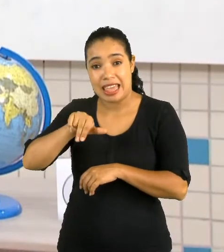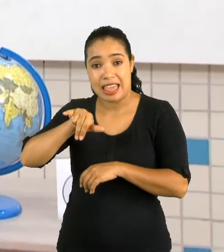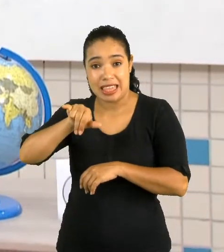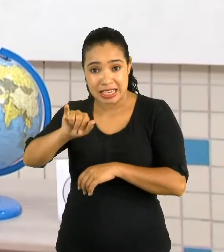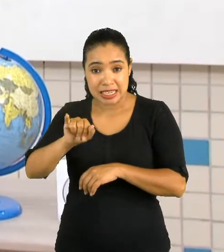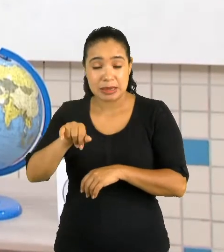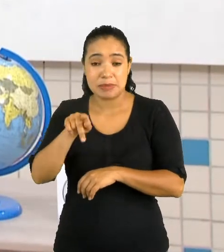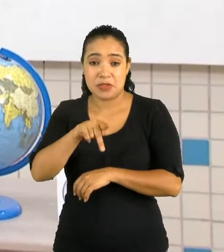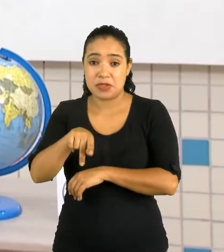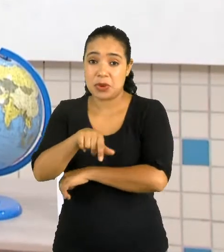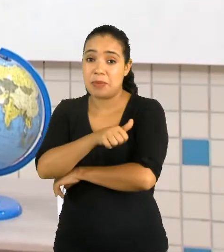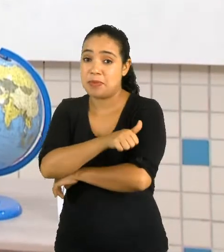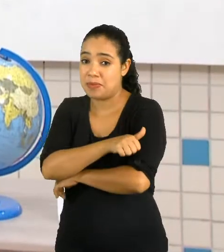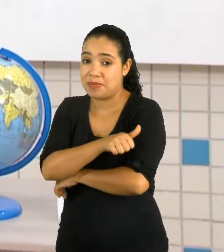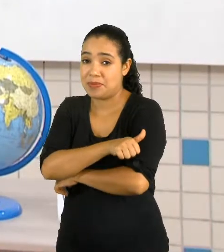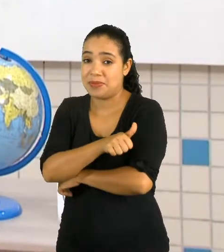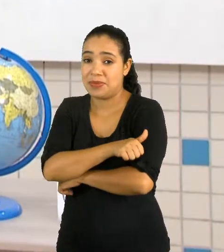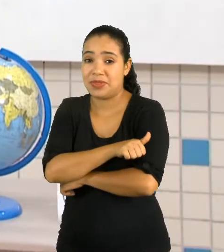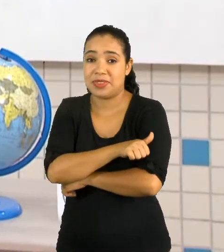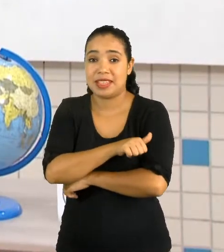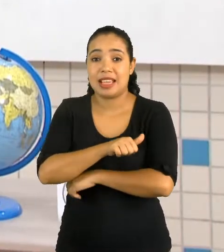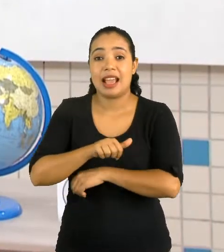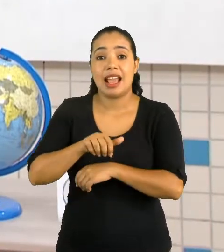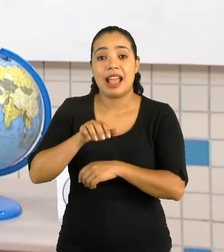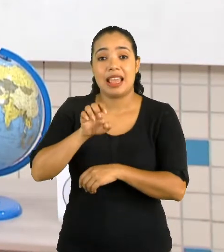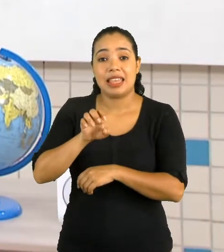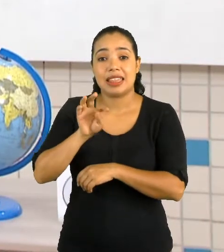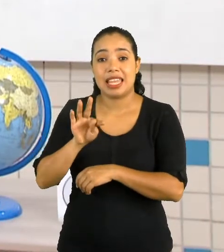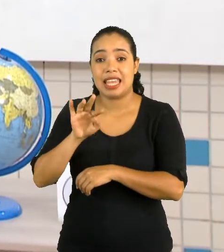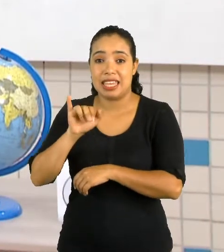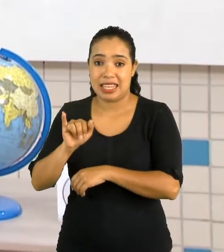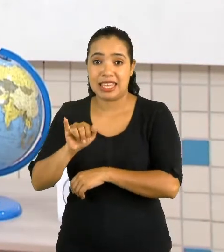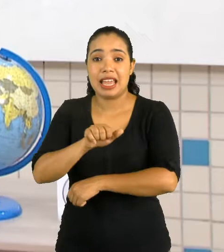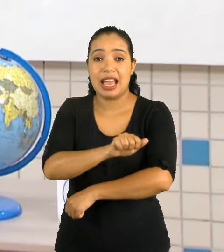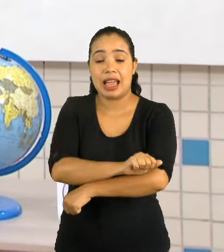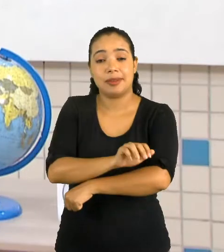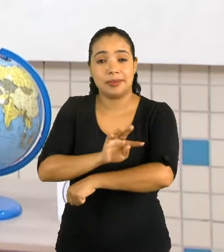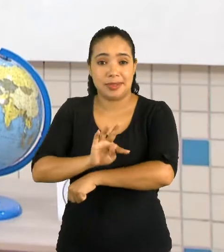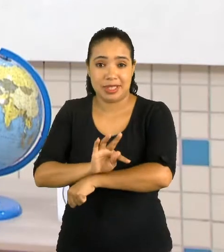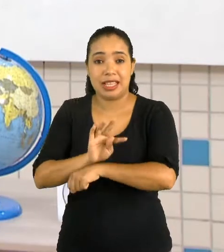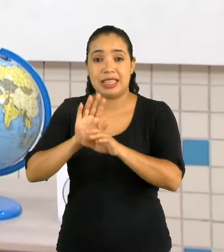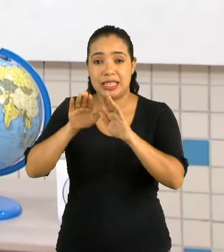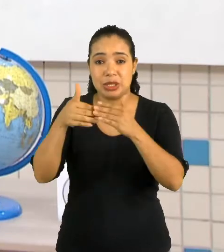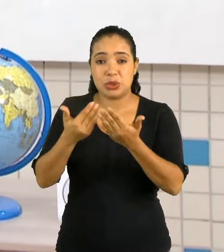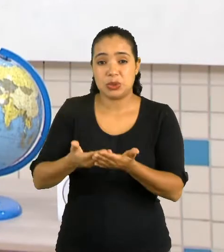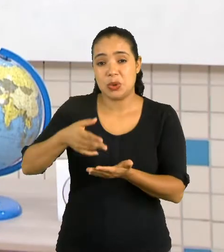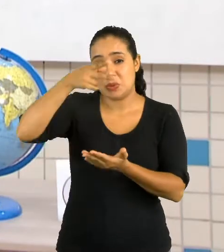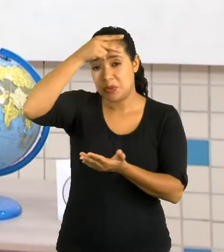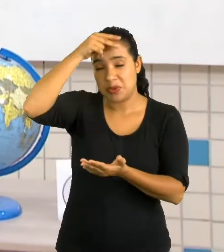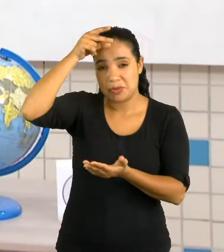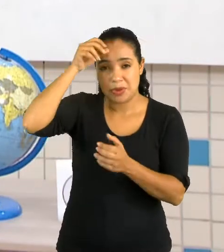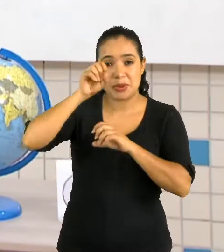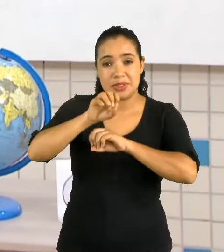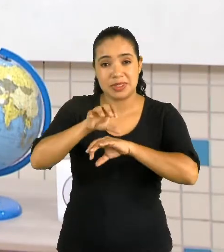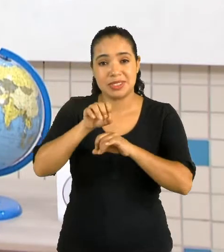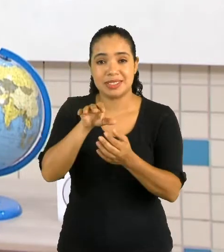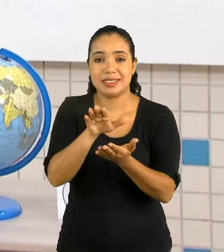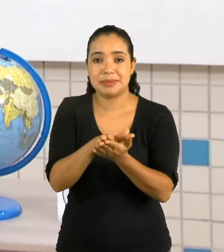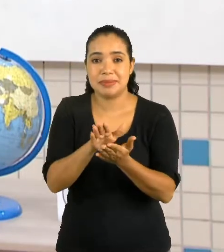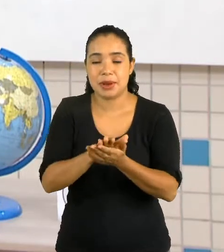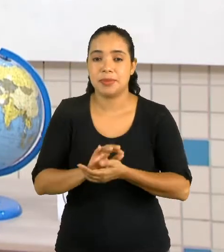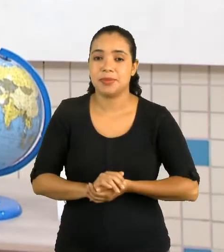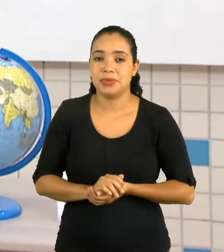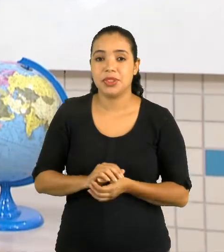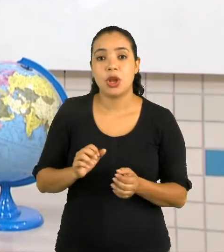do primeiro ano na ETI Almirante Tamandaré, da Rede Municipal de Ensino de Palmas. Comigo